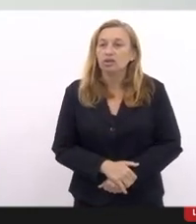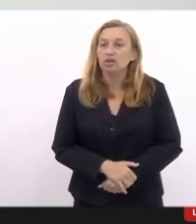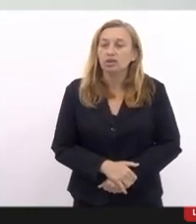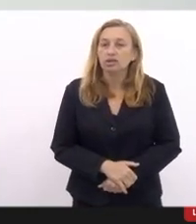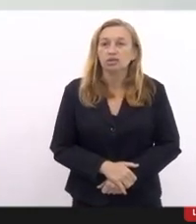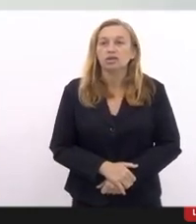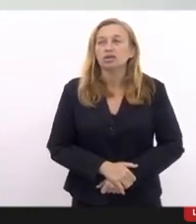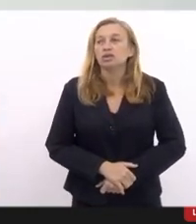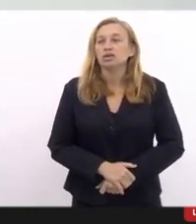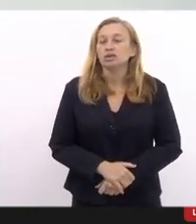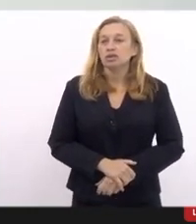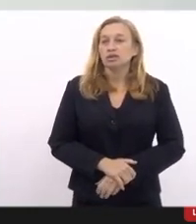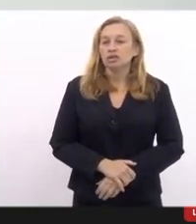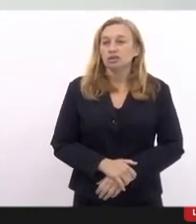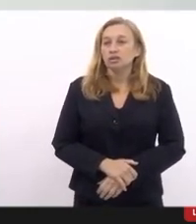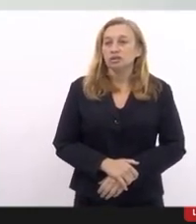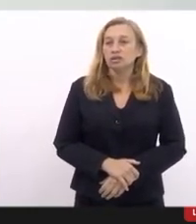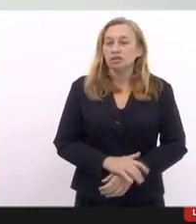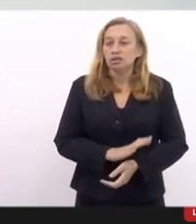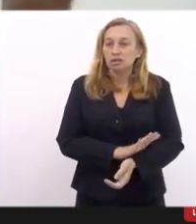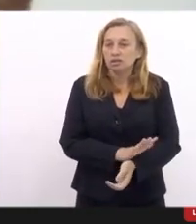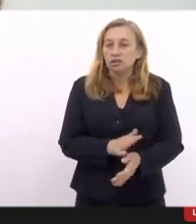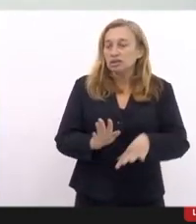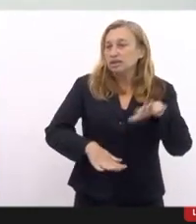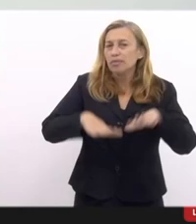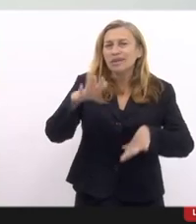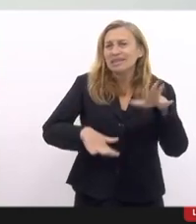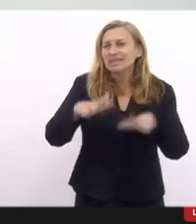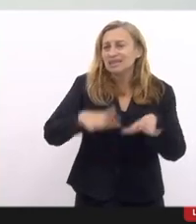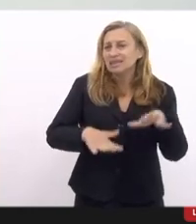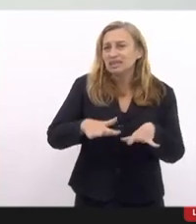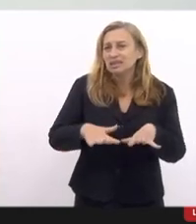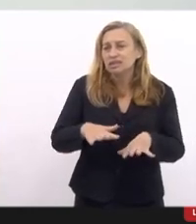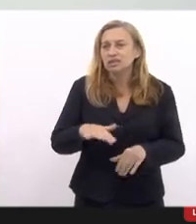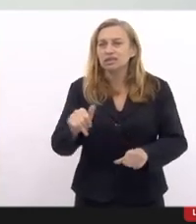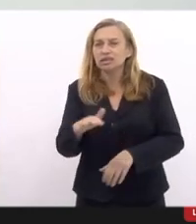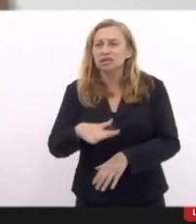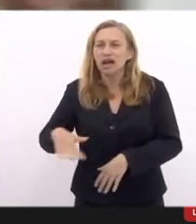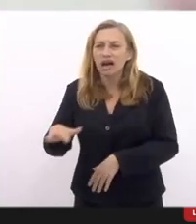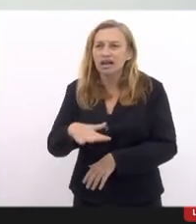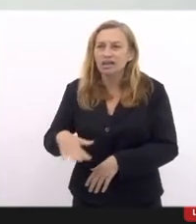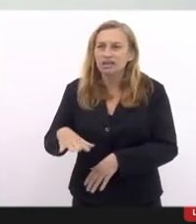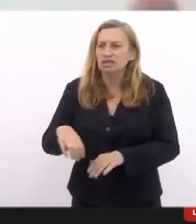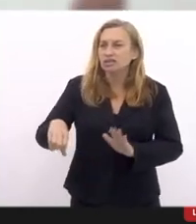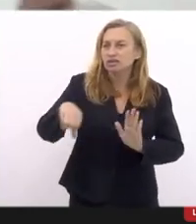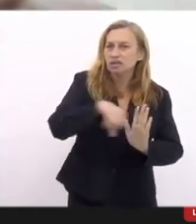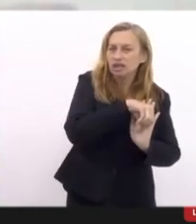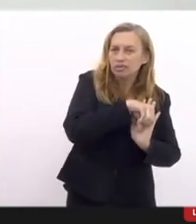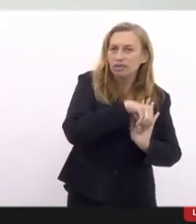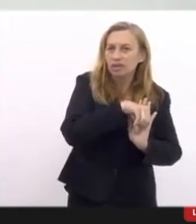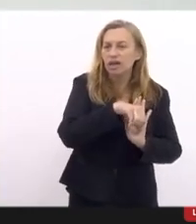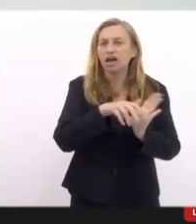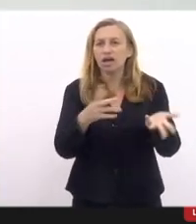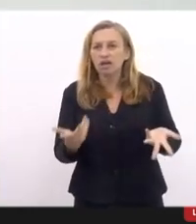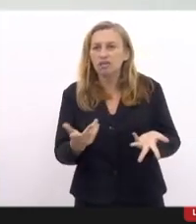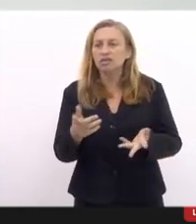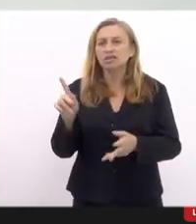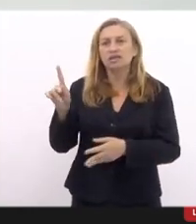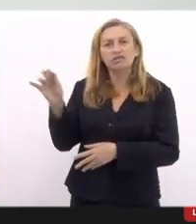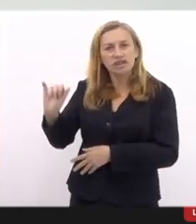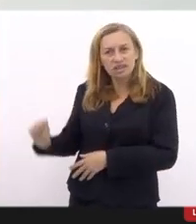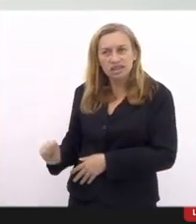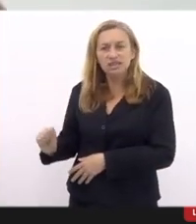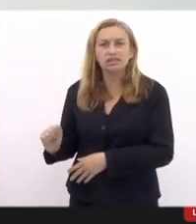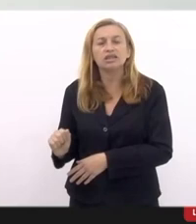filtragem racial nas suas peças, independentemente se for na área criminal, na área cível, na área de fazenda,